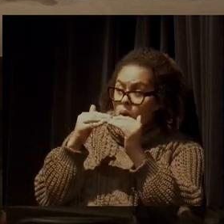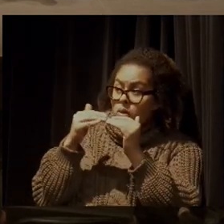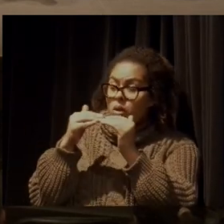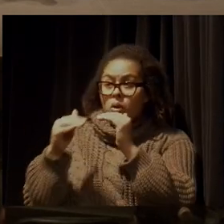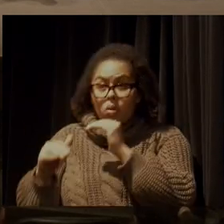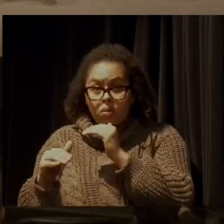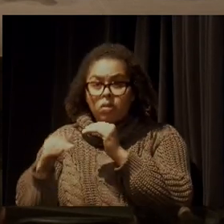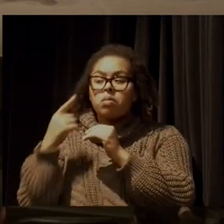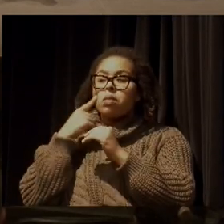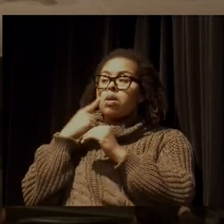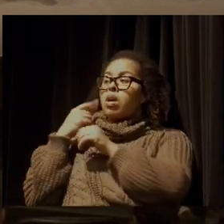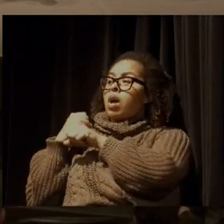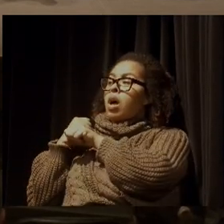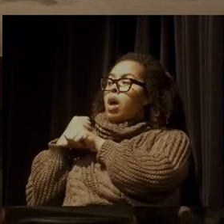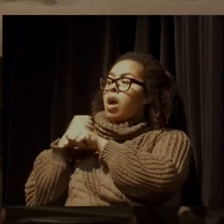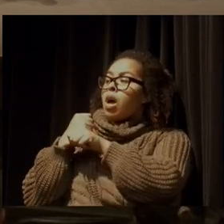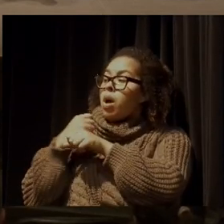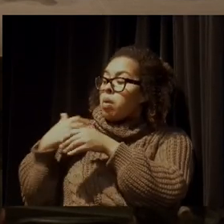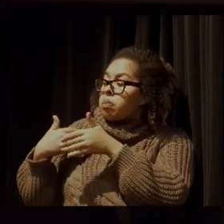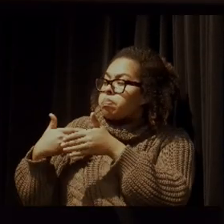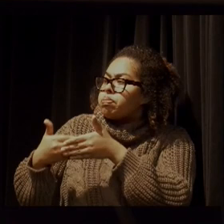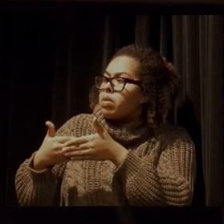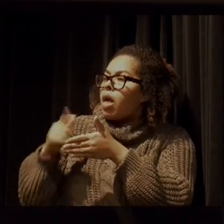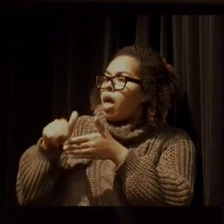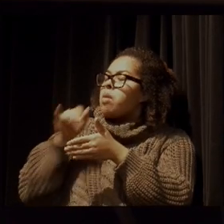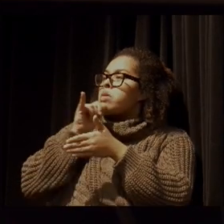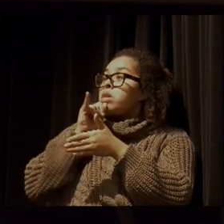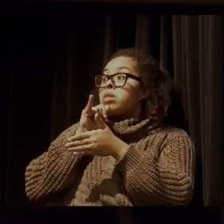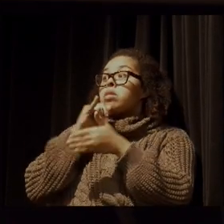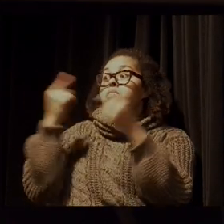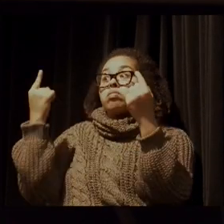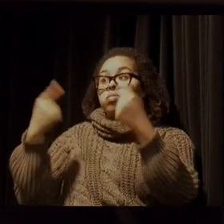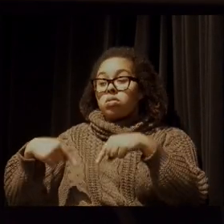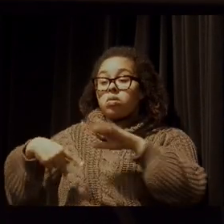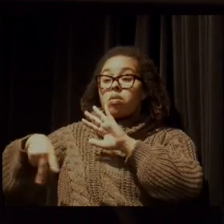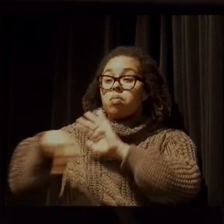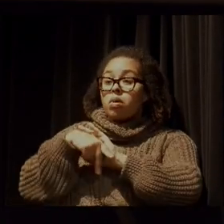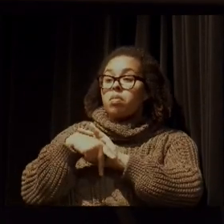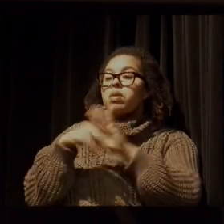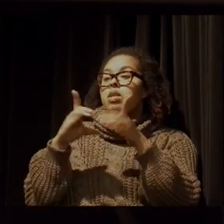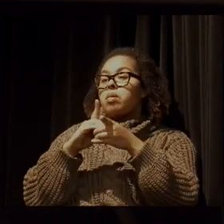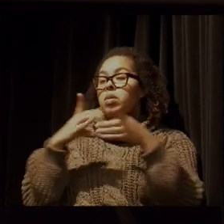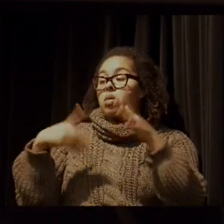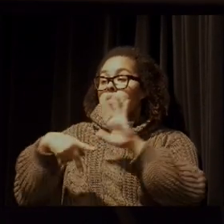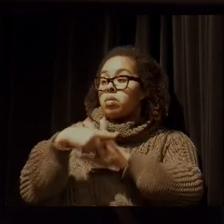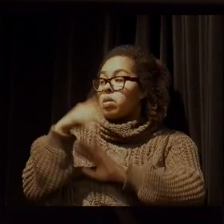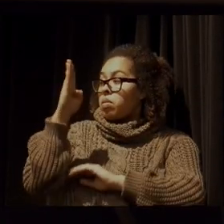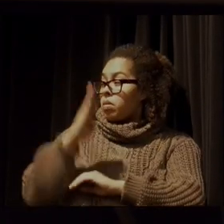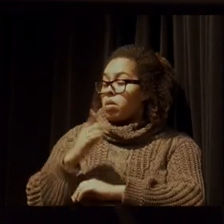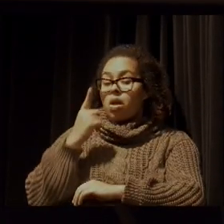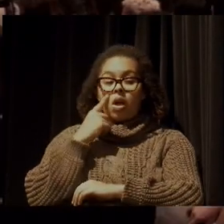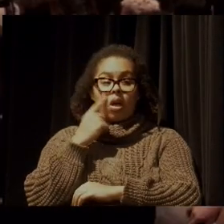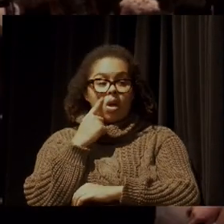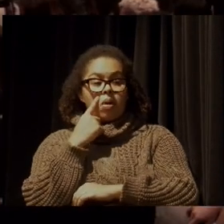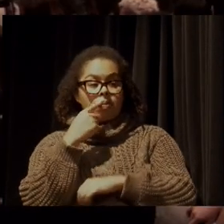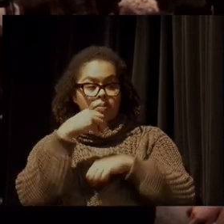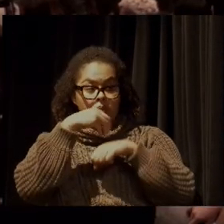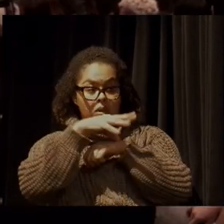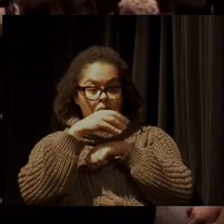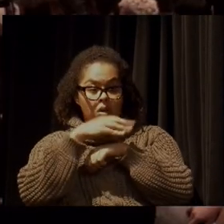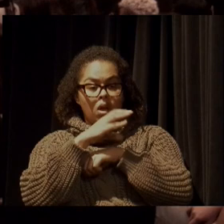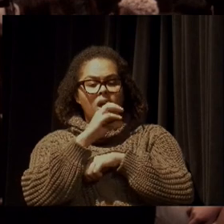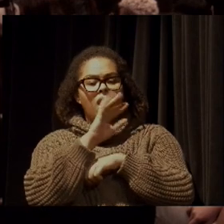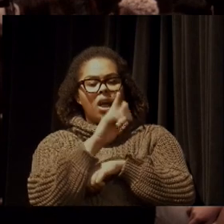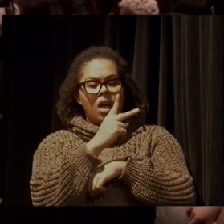radical para a democracia brasileira. E aqui até um comentário, viu, Ayrton, que o